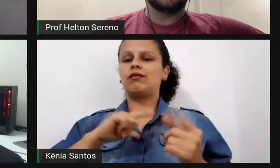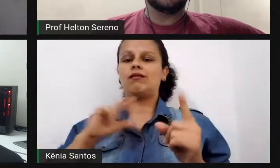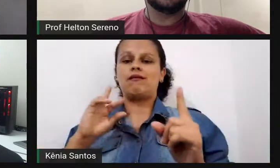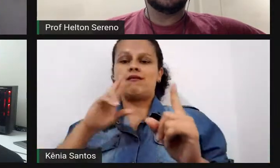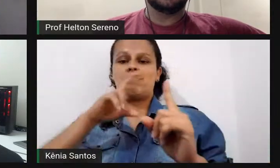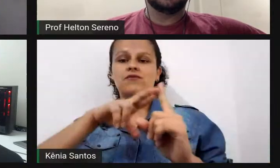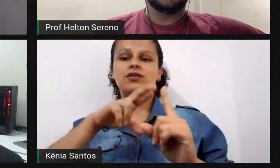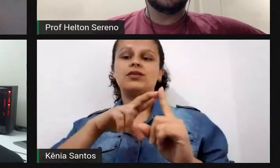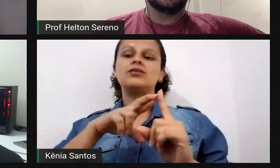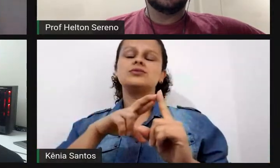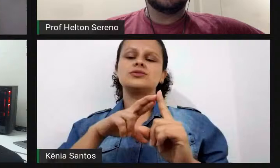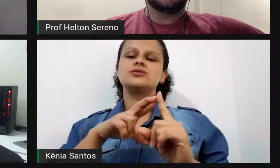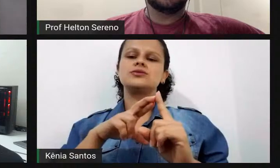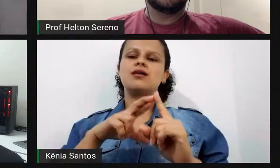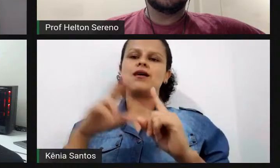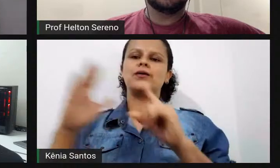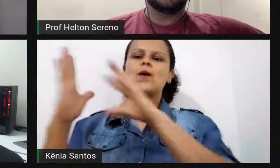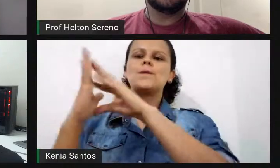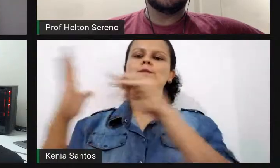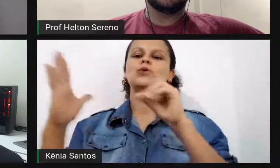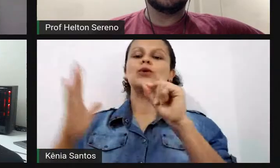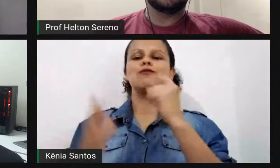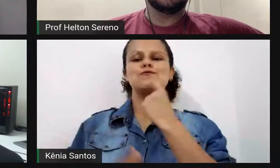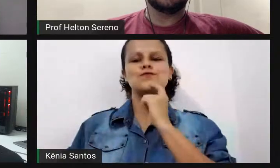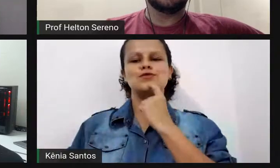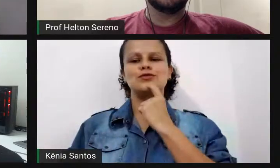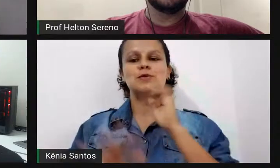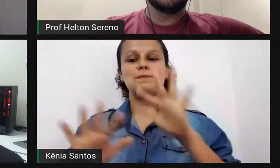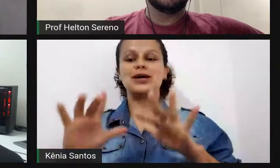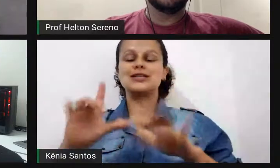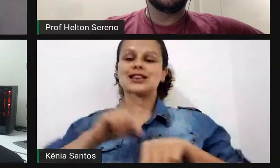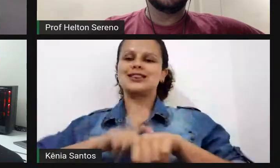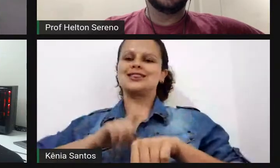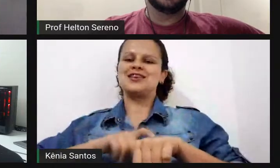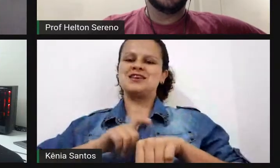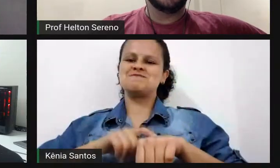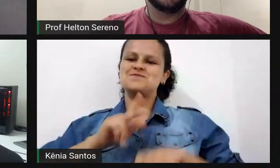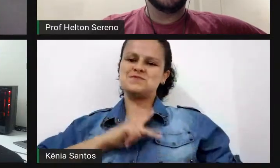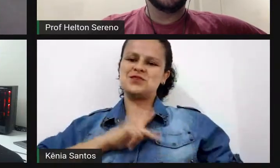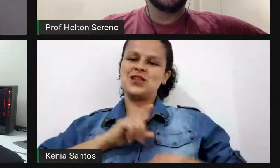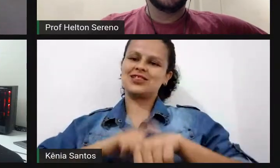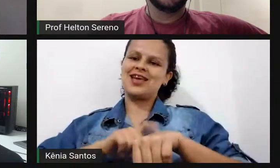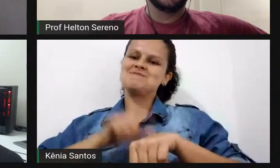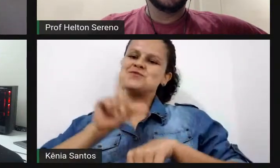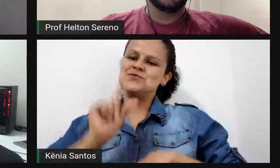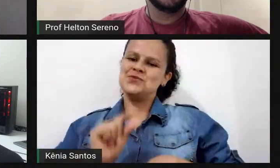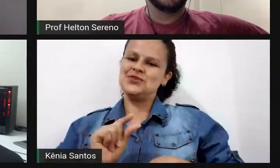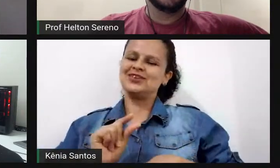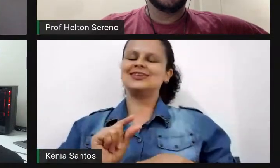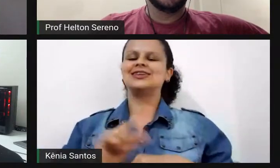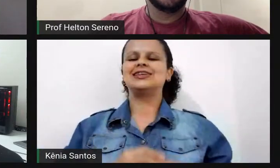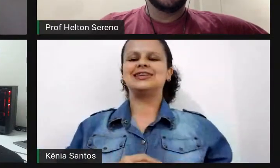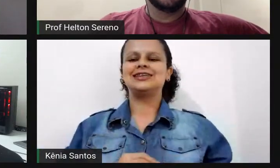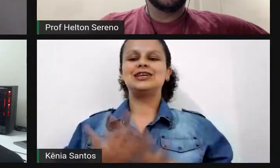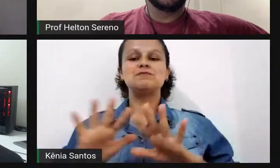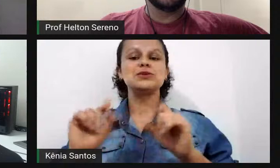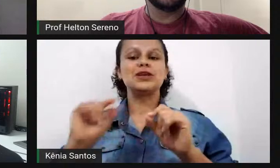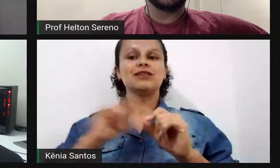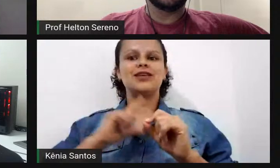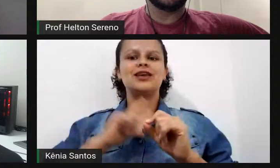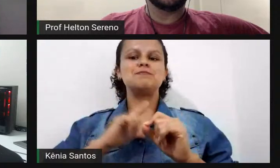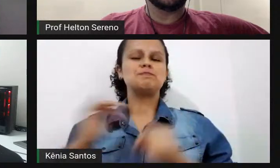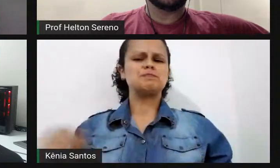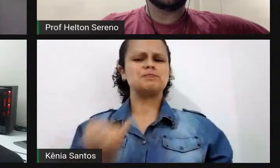finlandês. Mas eu não tenho tempo para isso, meu tempinho aqui é curto, né, mas eu quero ressaltar uma coisa, que essas